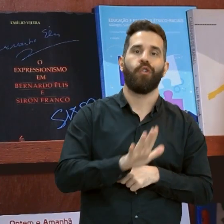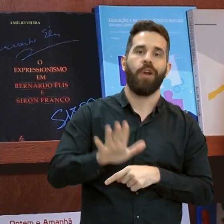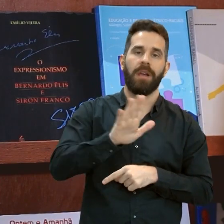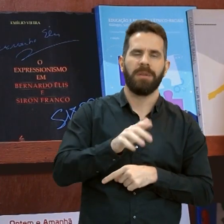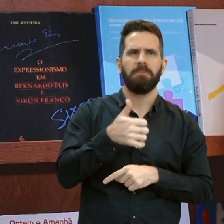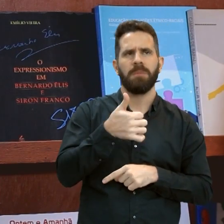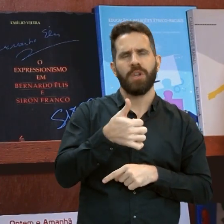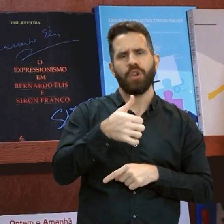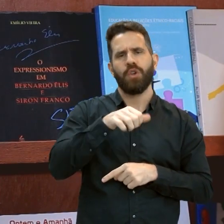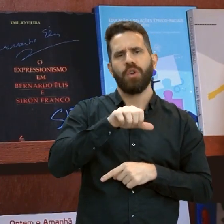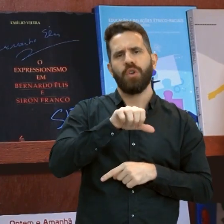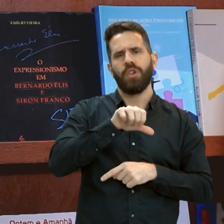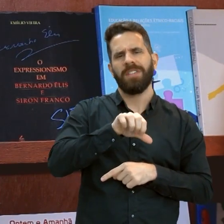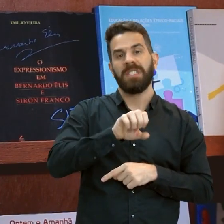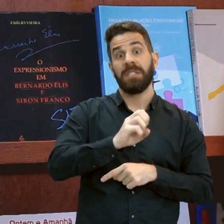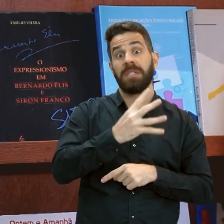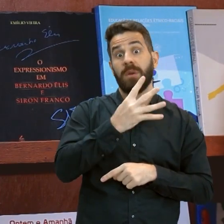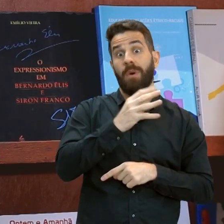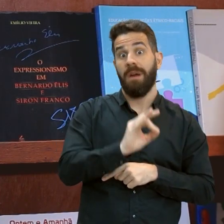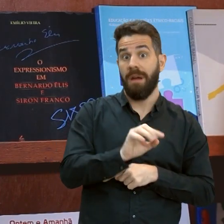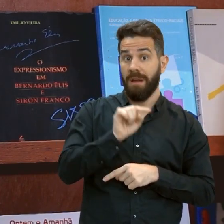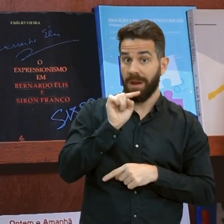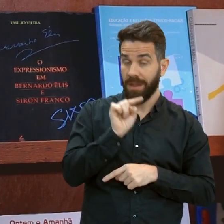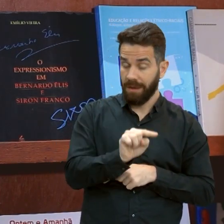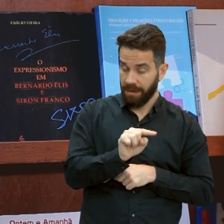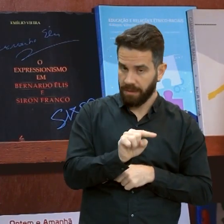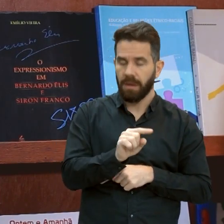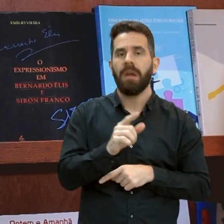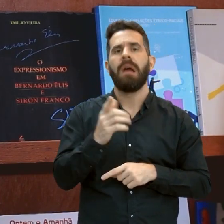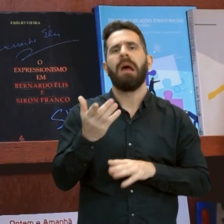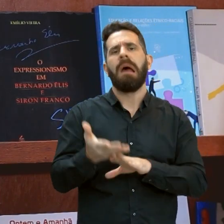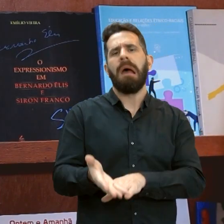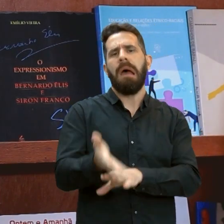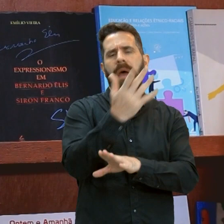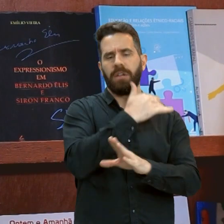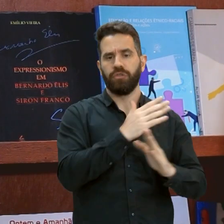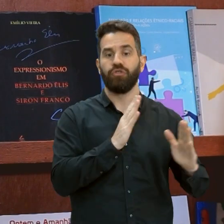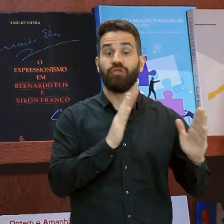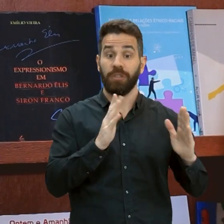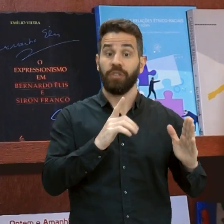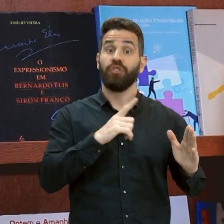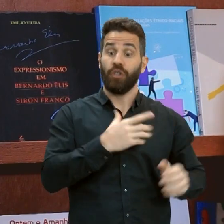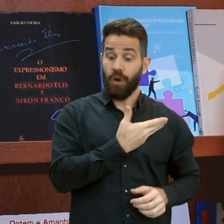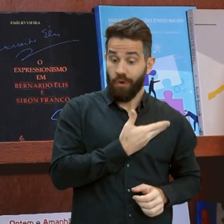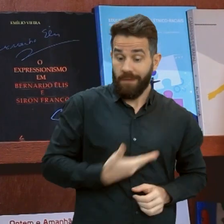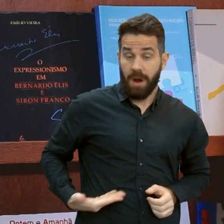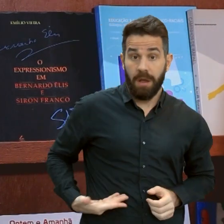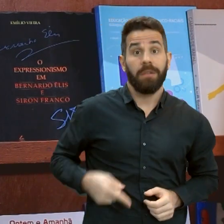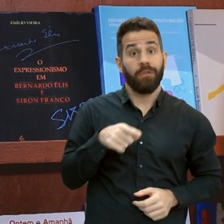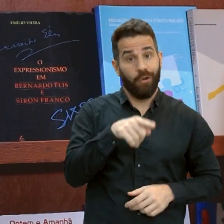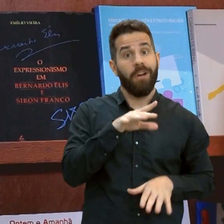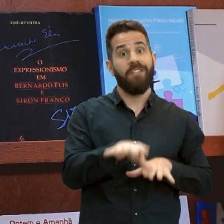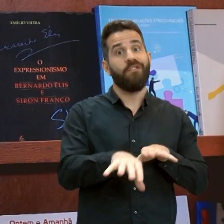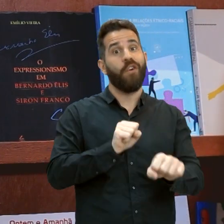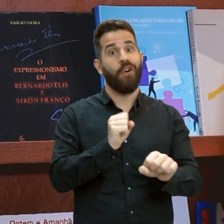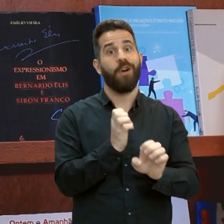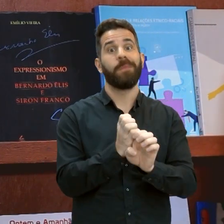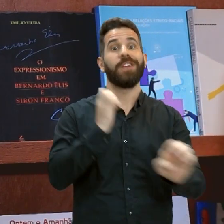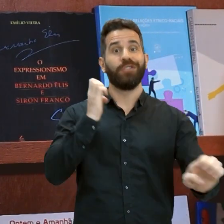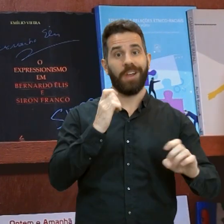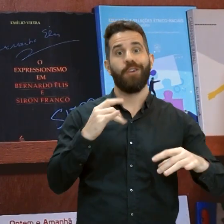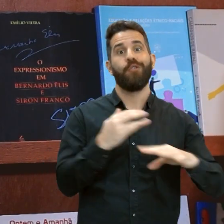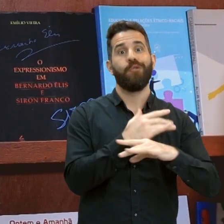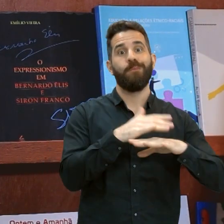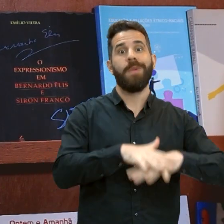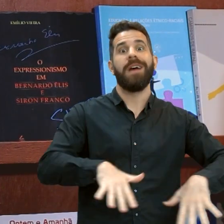quando o estado de Goiás tinha um governador que era engenheiro. Ele era engenheiro e urbanista,